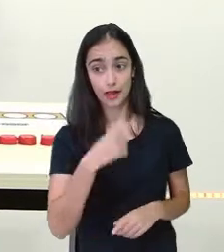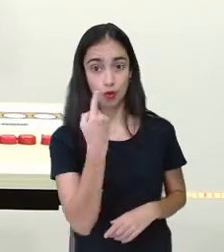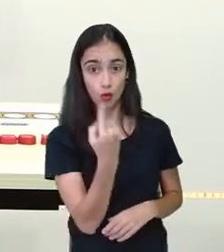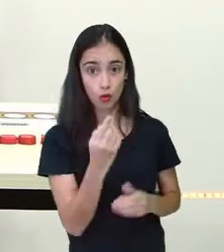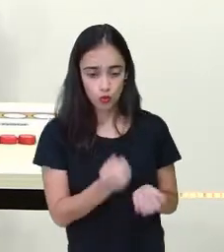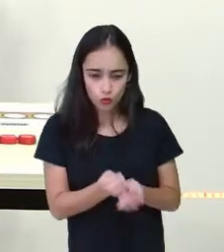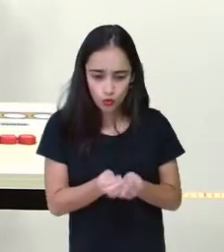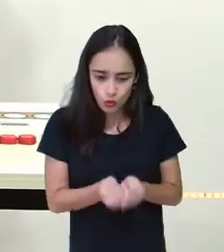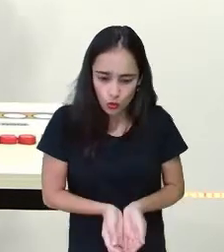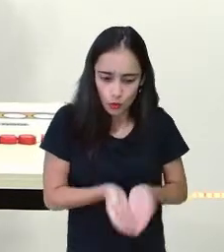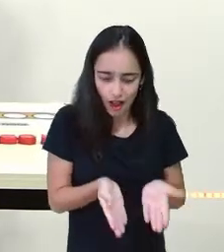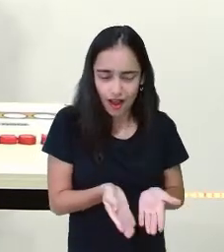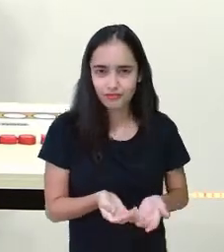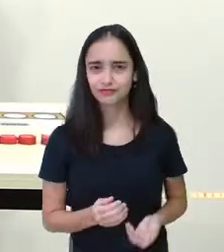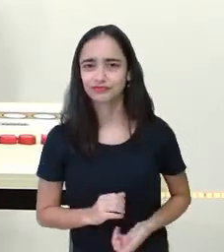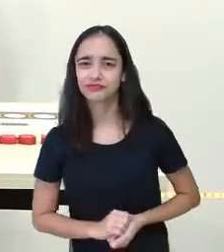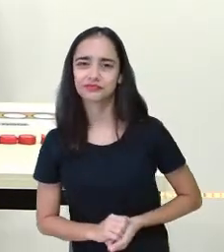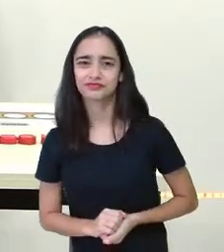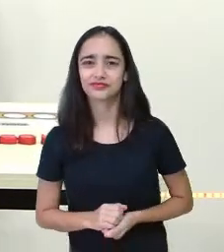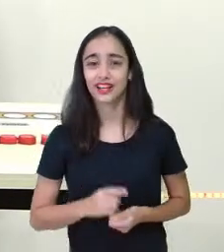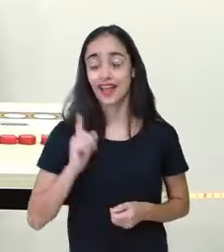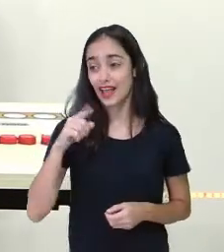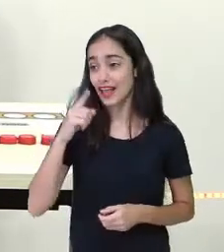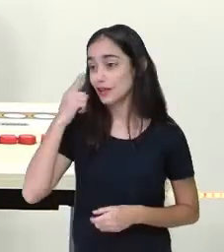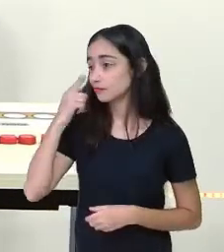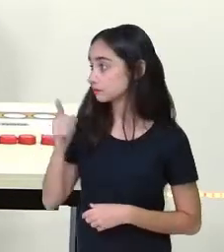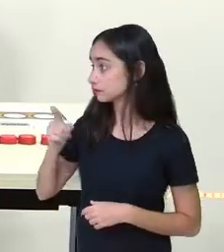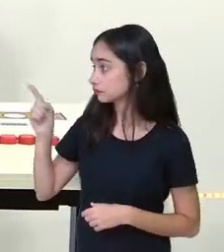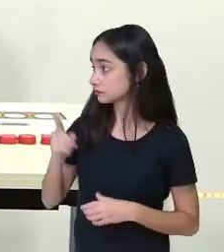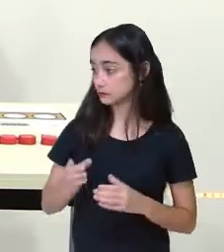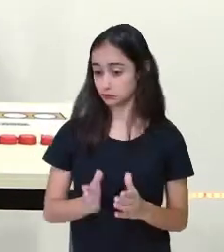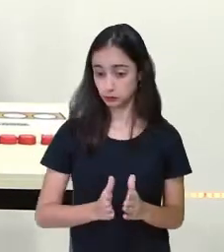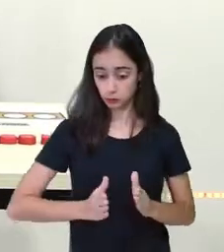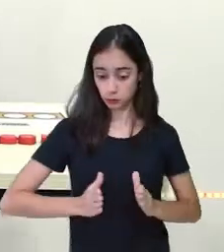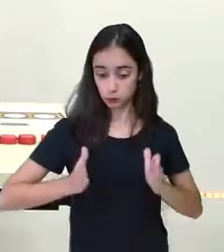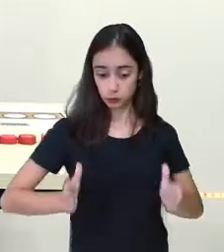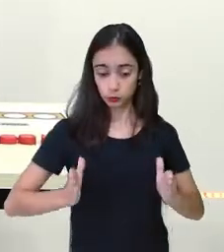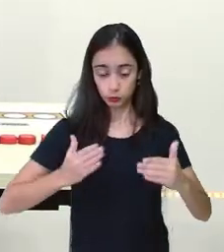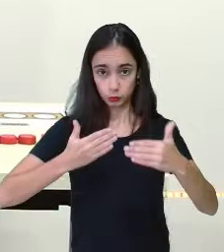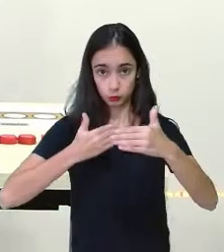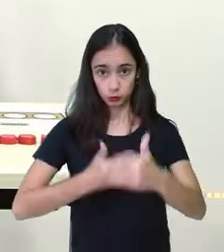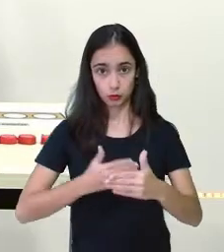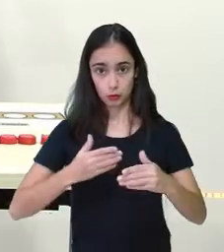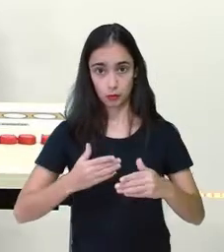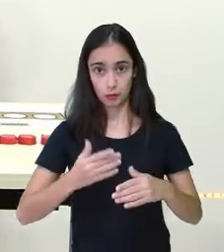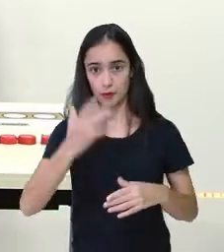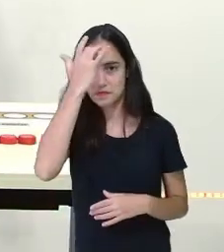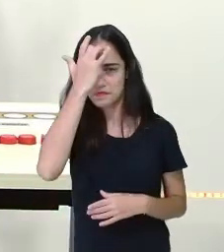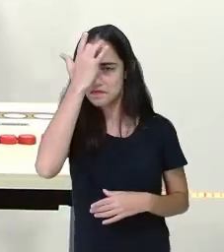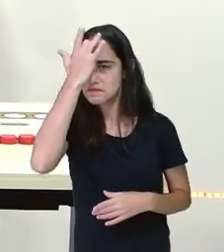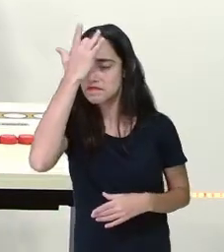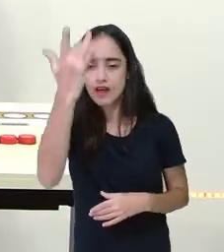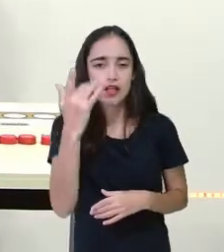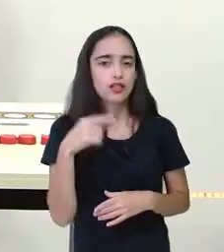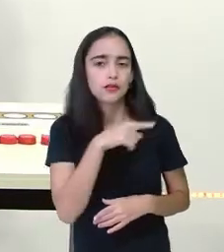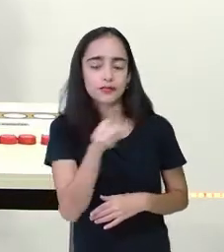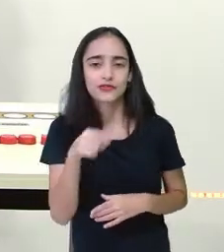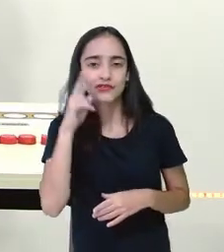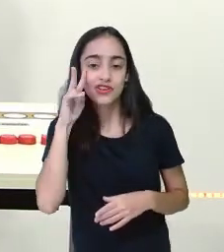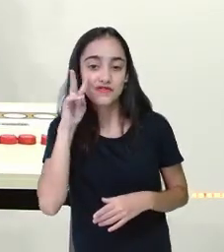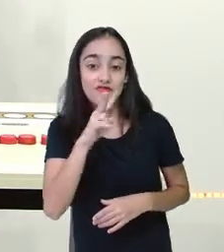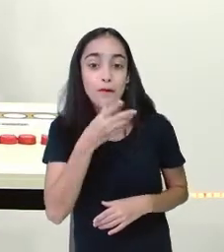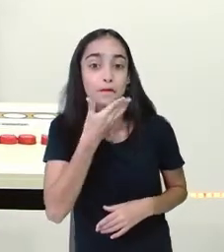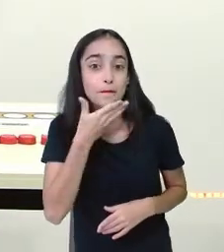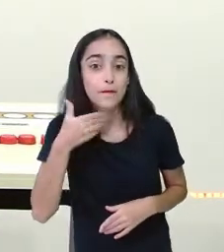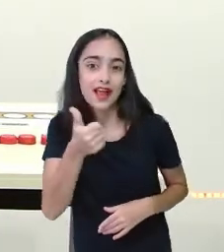Esse aqui, eu trouxe grande para facilitar a visualização de você que está em casa. Mas, a gente já aprendeu a fazer